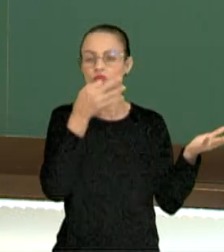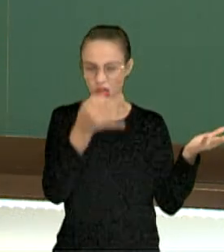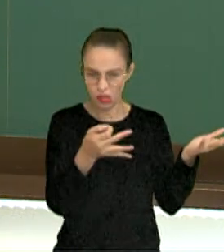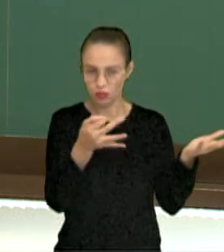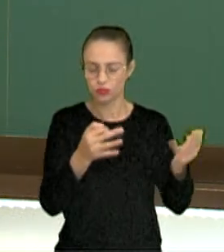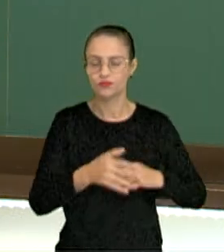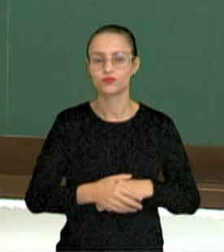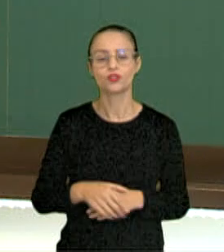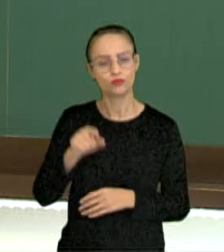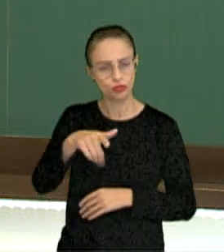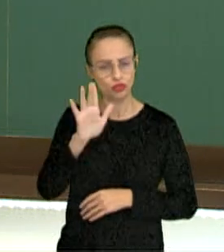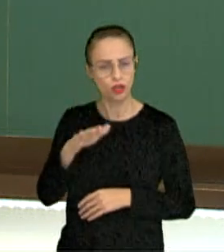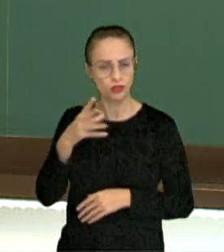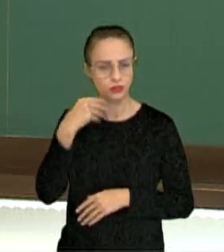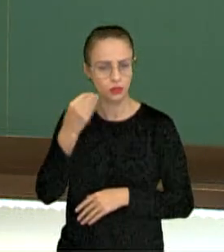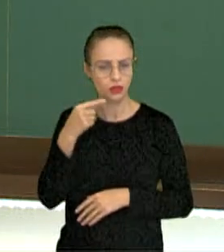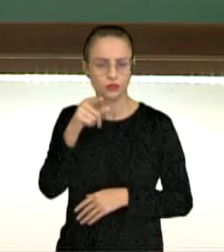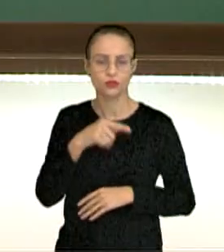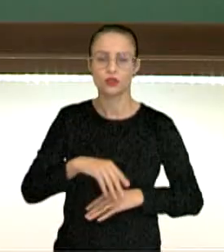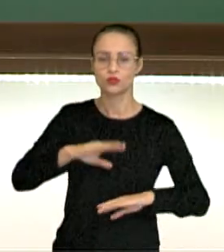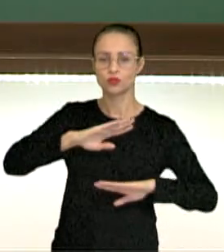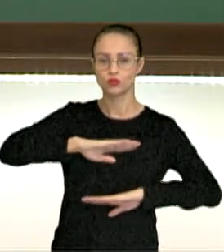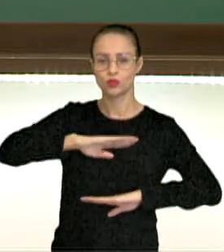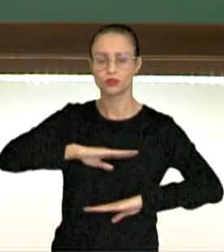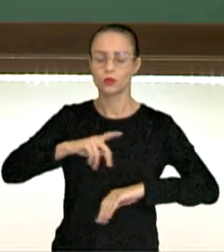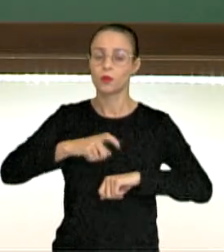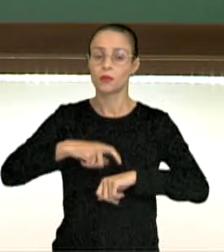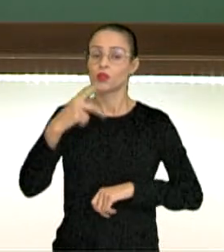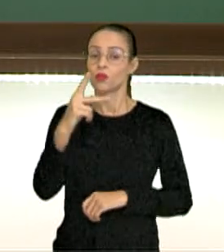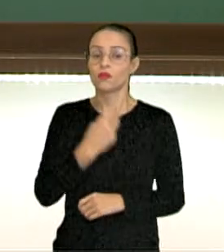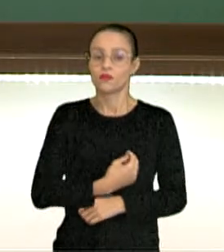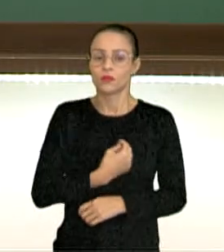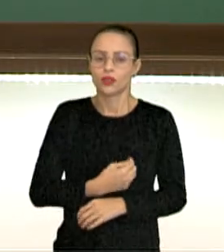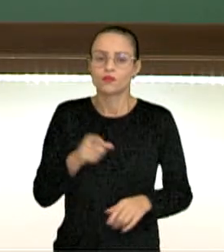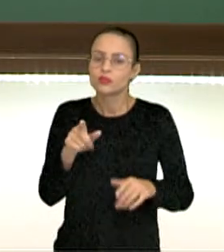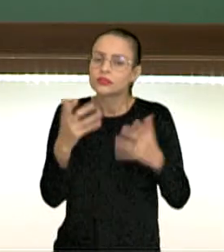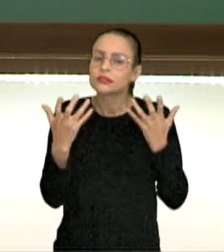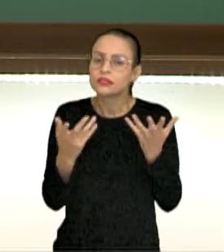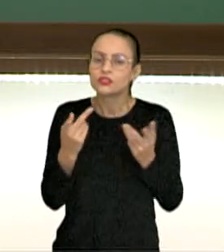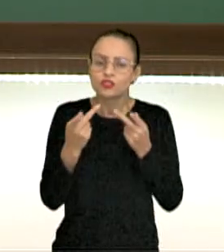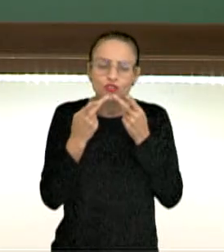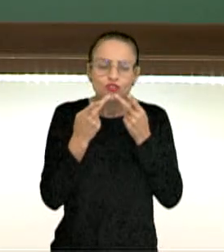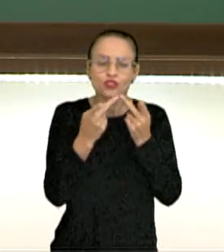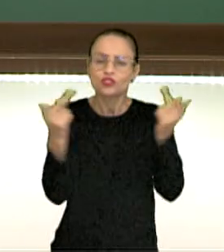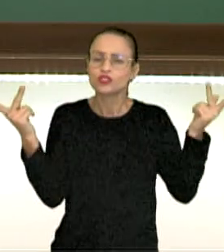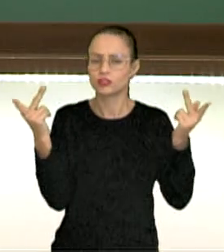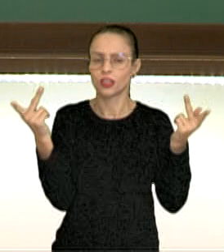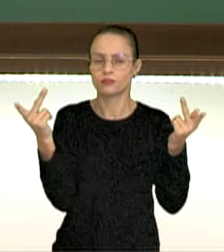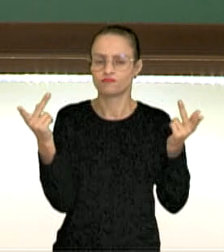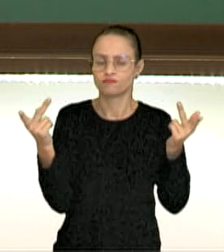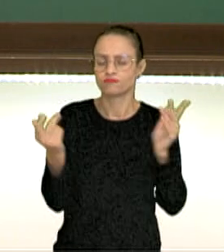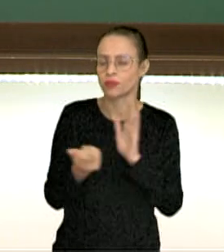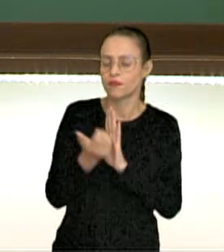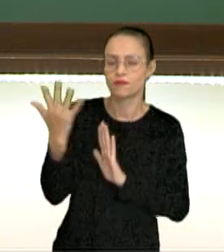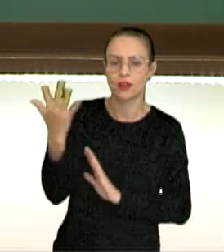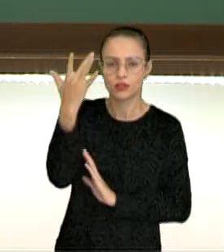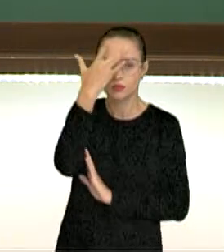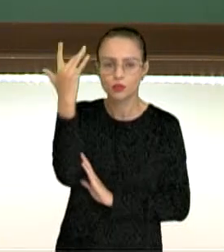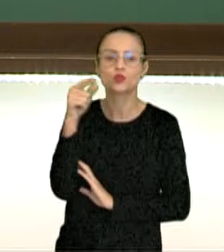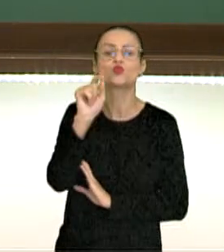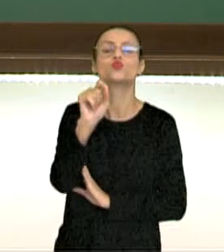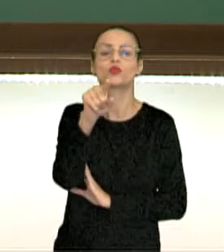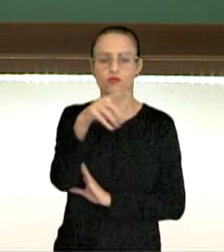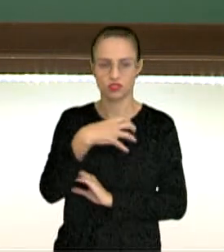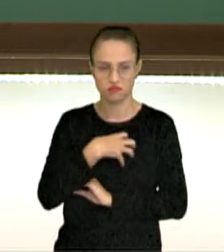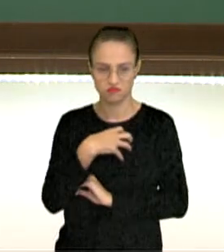Você já passou por isso? Uma situação, um momento da sua vida em que você queria dizer para o mundo, para várias pessoas, o que você